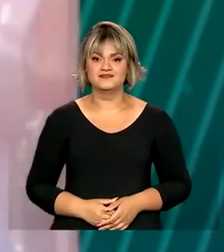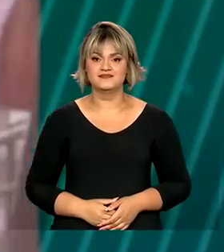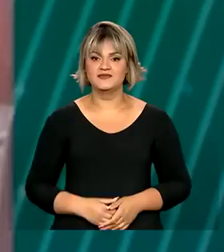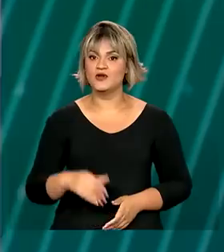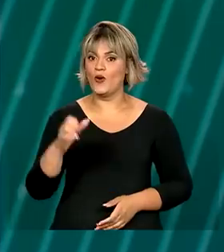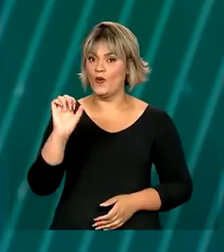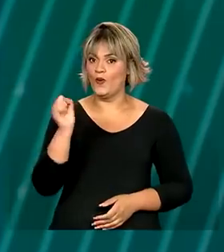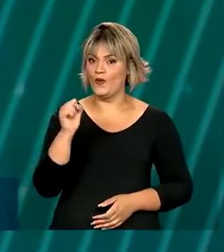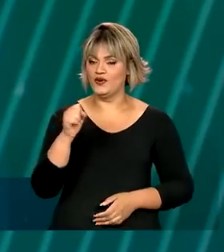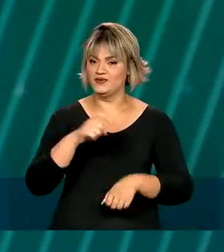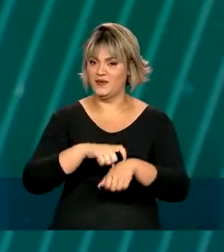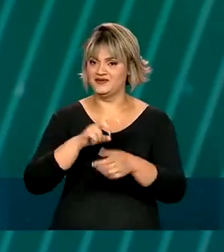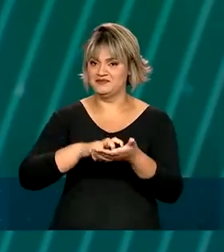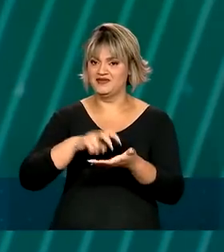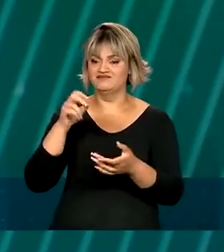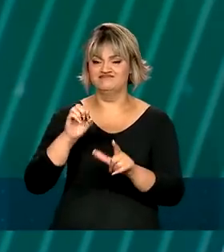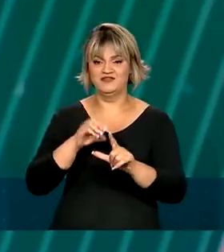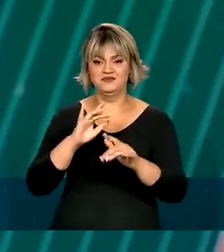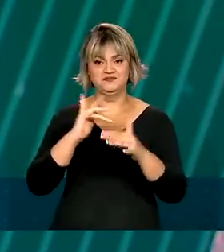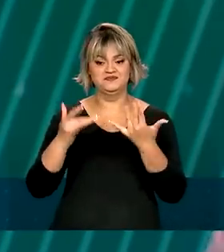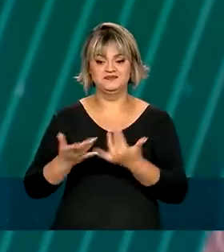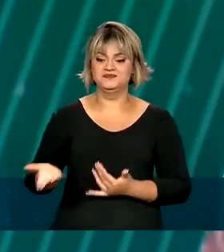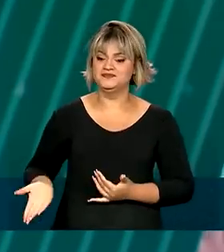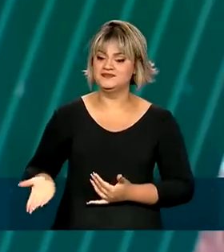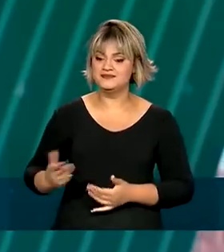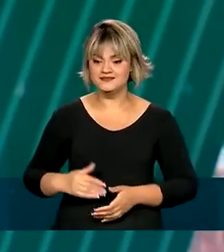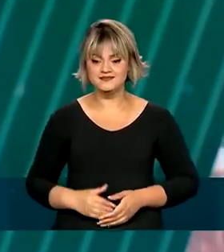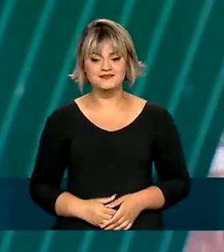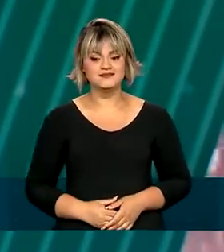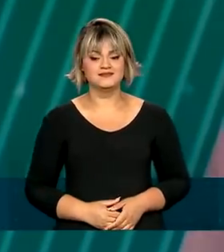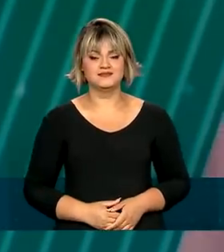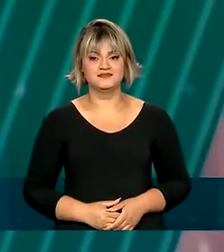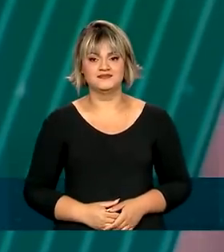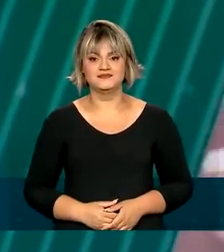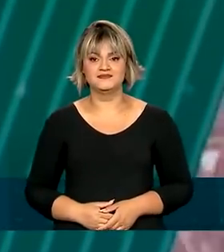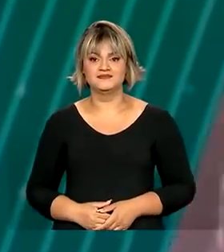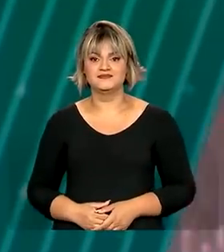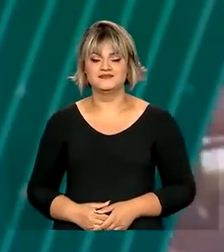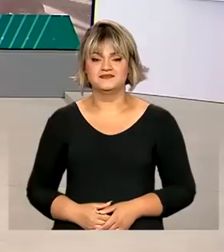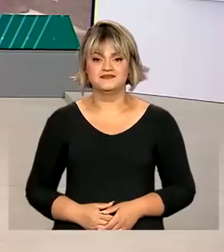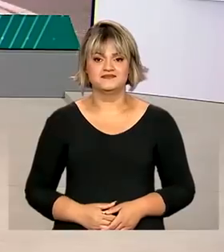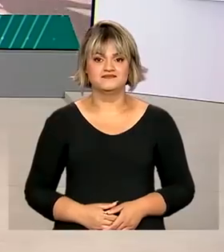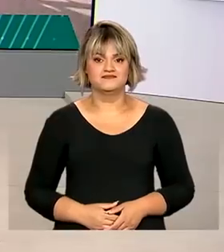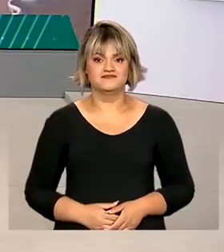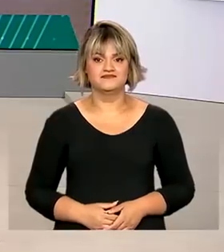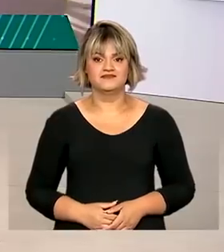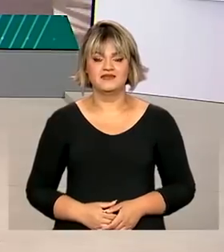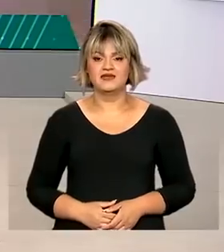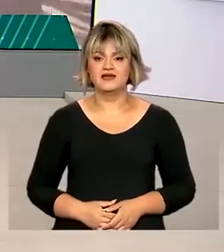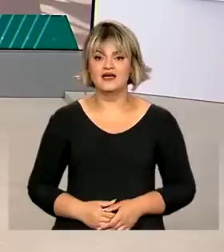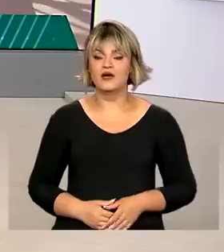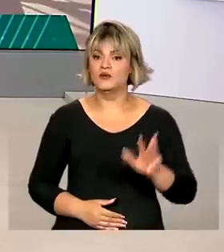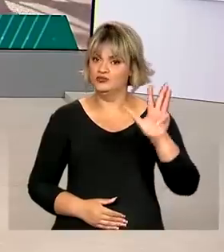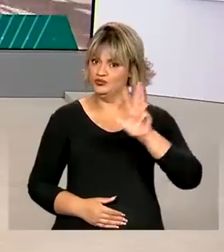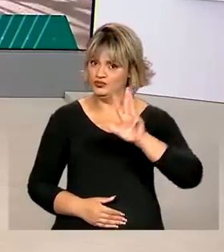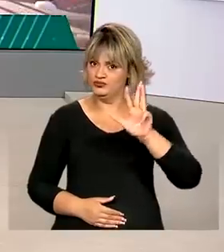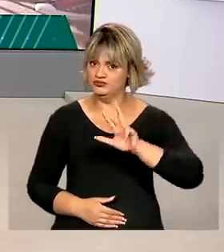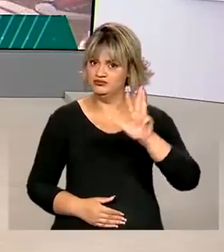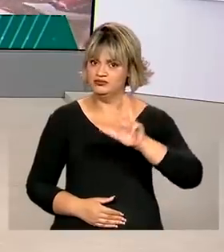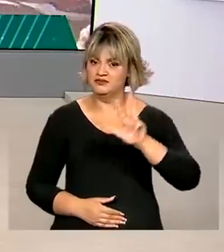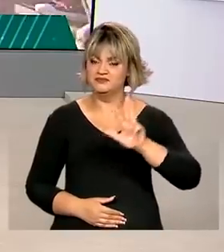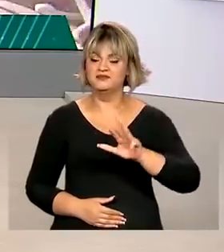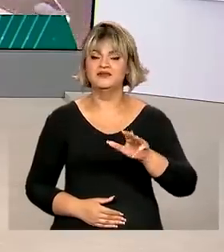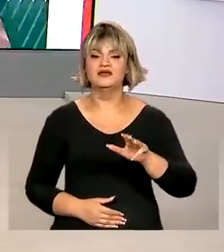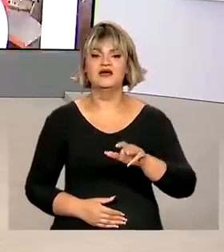São 8 horas da manhã e estamos ao vivo também pelas redes sociais. O presidente eleito, Luiz Inácio